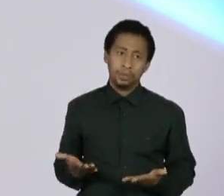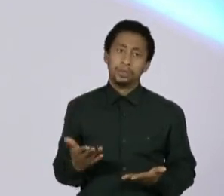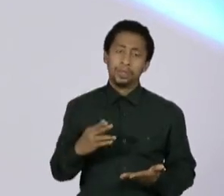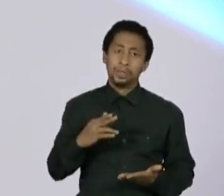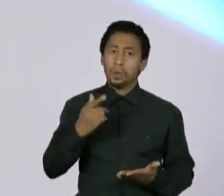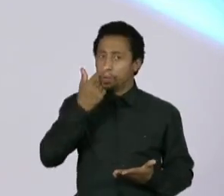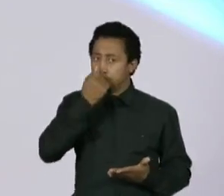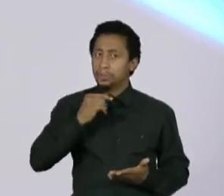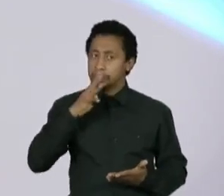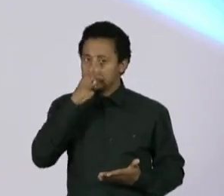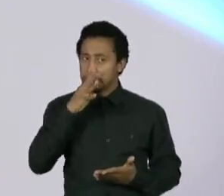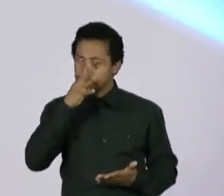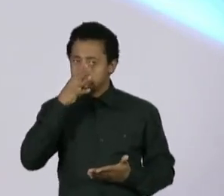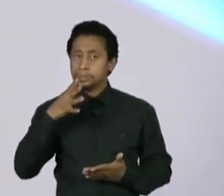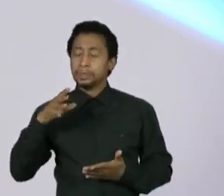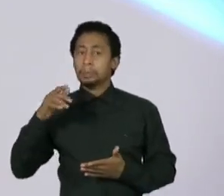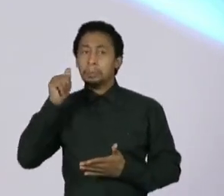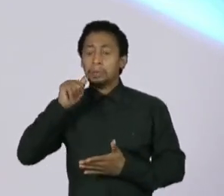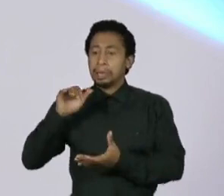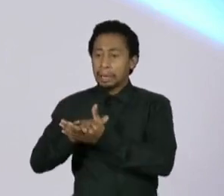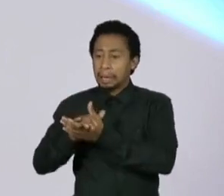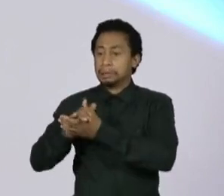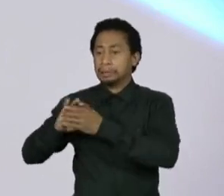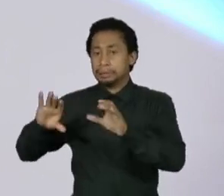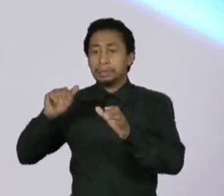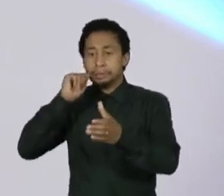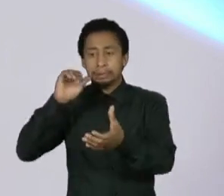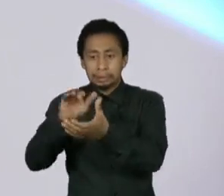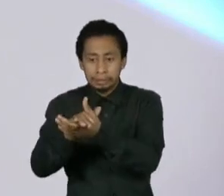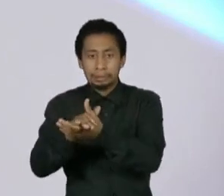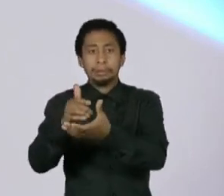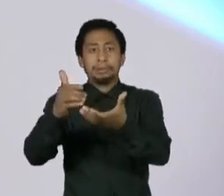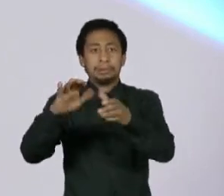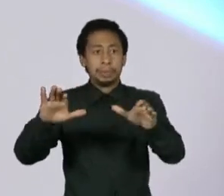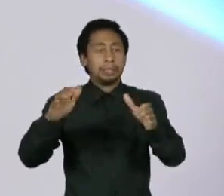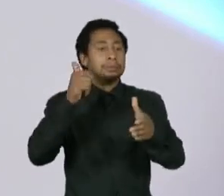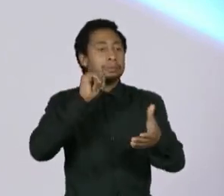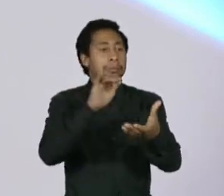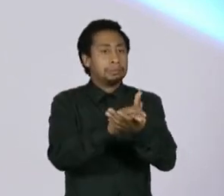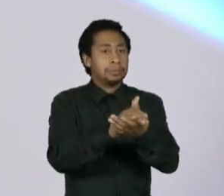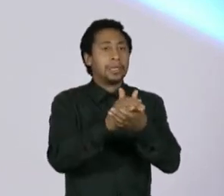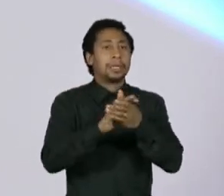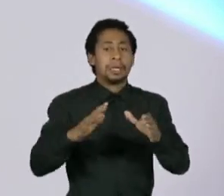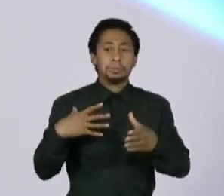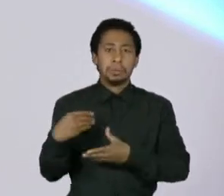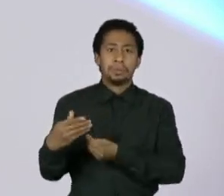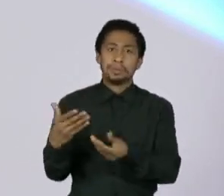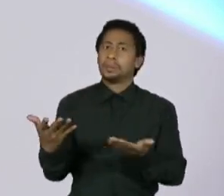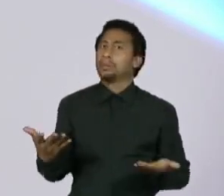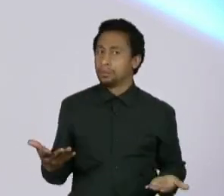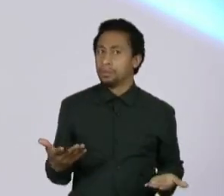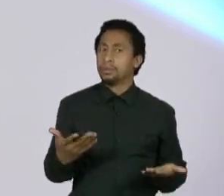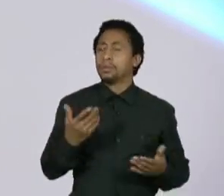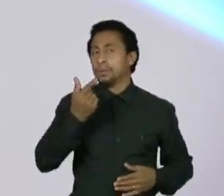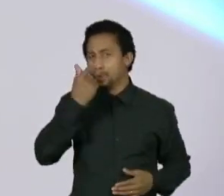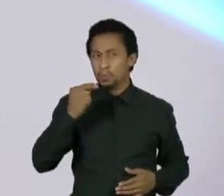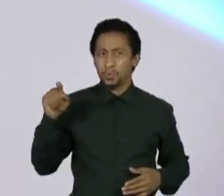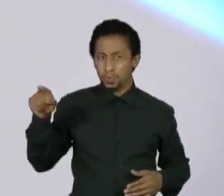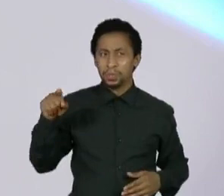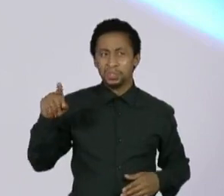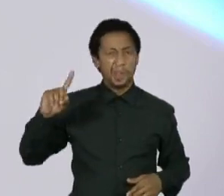manda disparar 10 mísseis